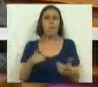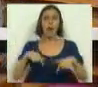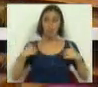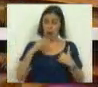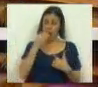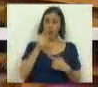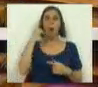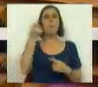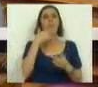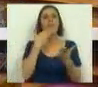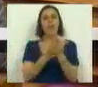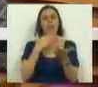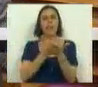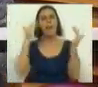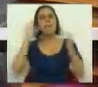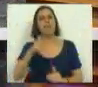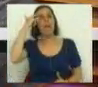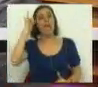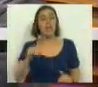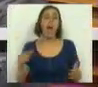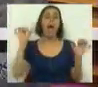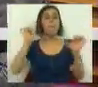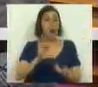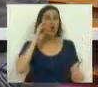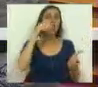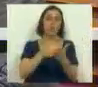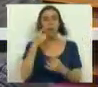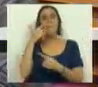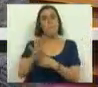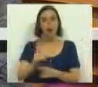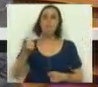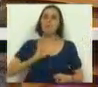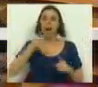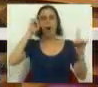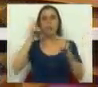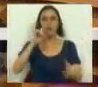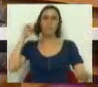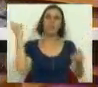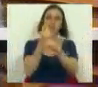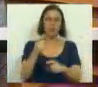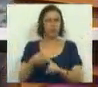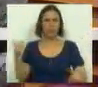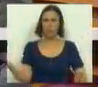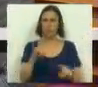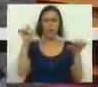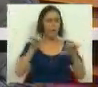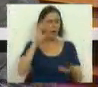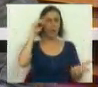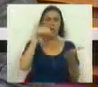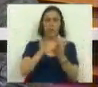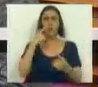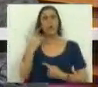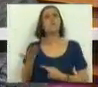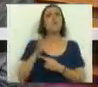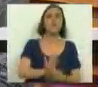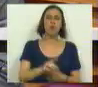alunos procurando mimetizar a ideia de que maus resultados é demonstrativo que temos professores exigentes. Não é com maus resultados em bada que